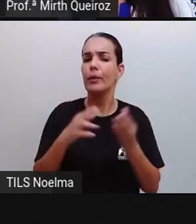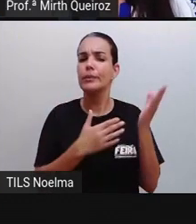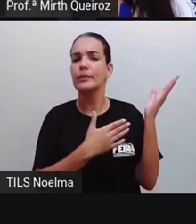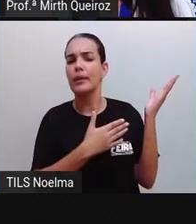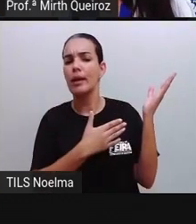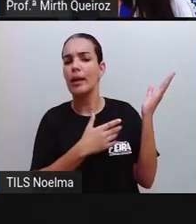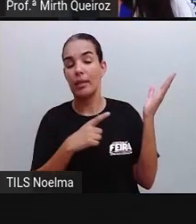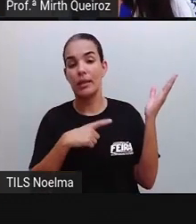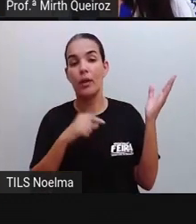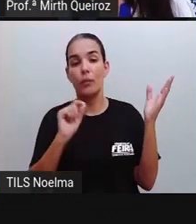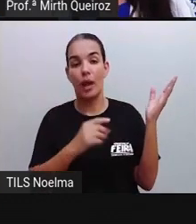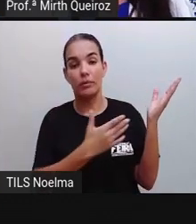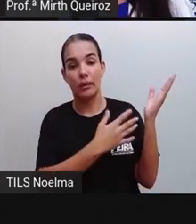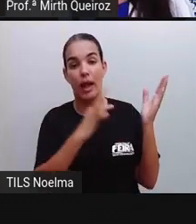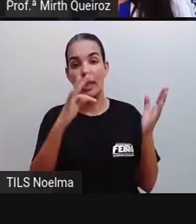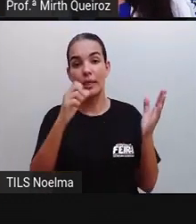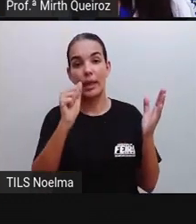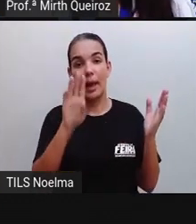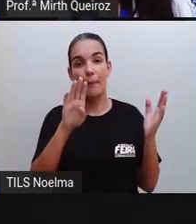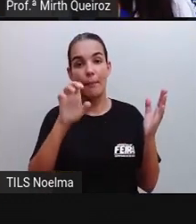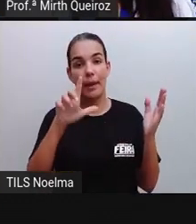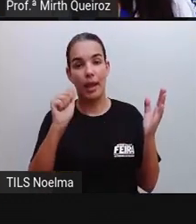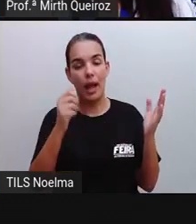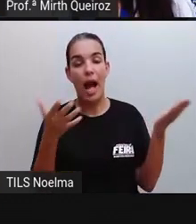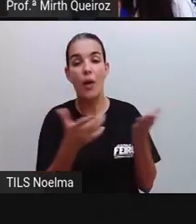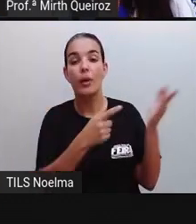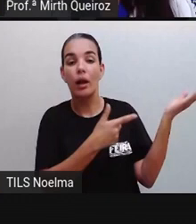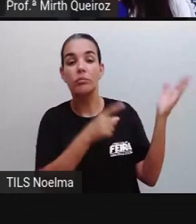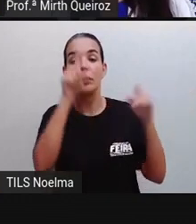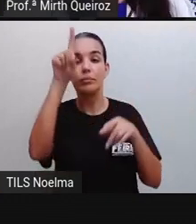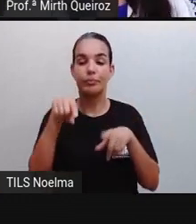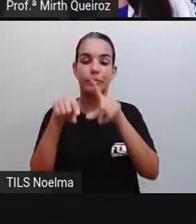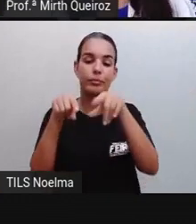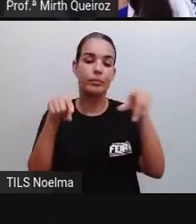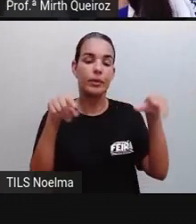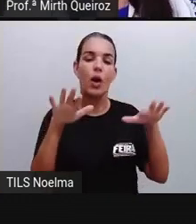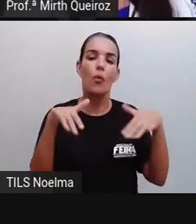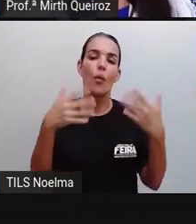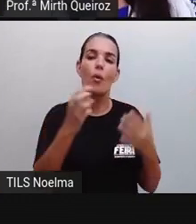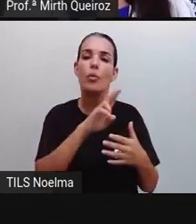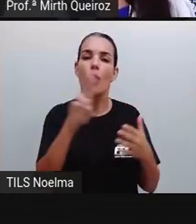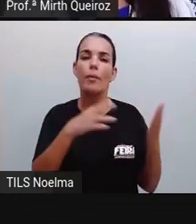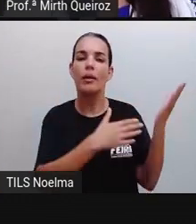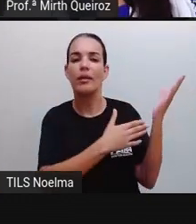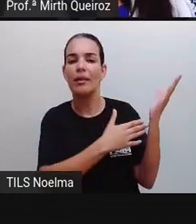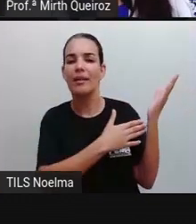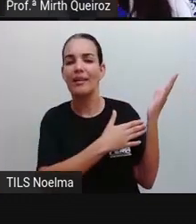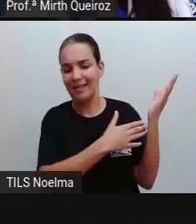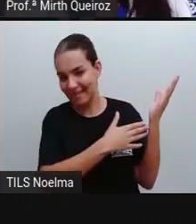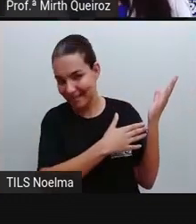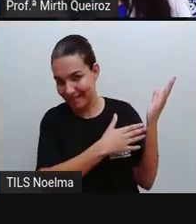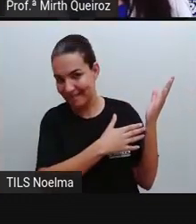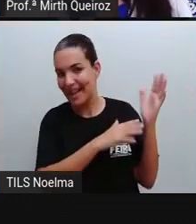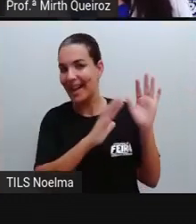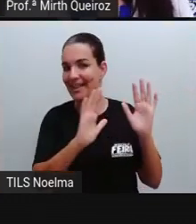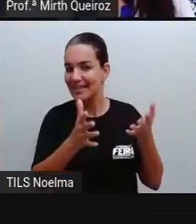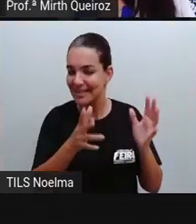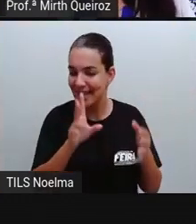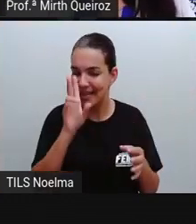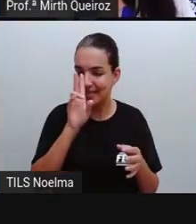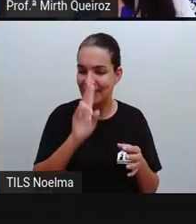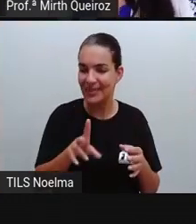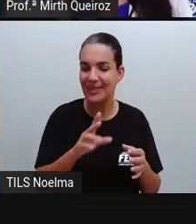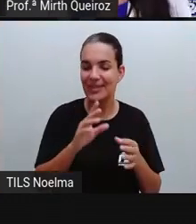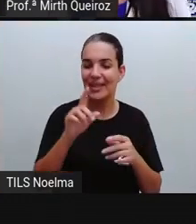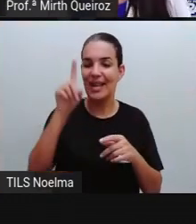aqui nós vimos uma tabela, certo? Aqui nós temos um gráfico. E que tipo de gráfico é esse? Nós já estudamos sobre o gráfico